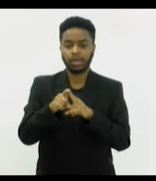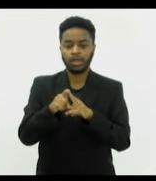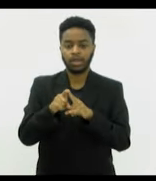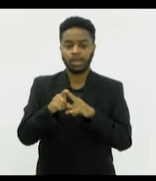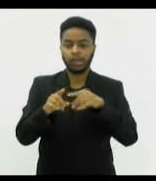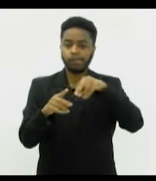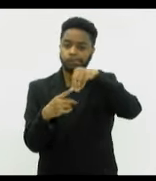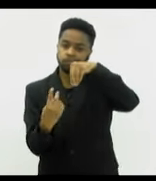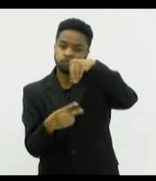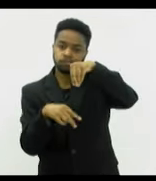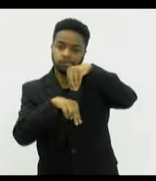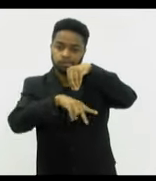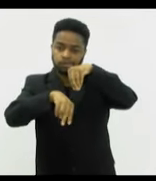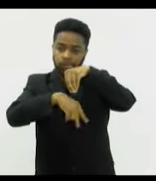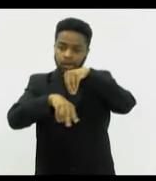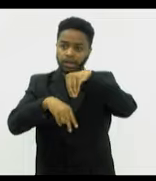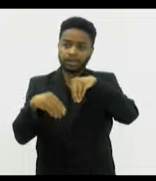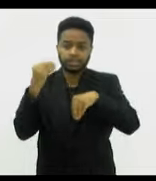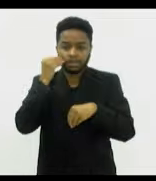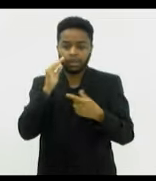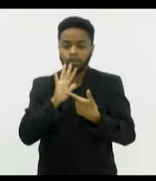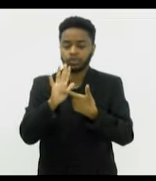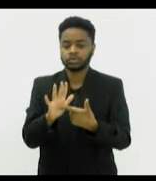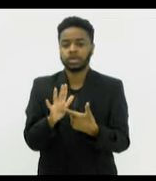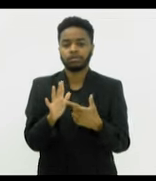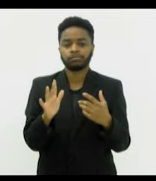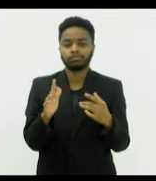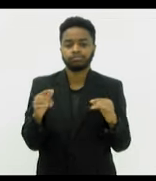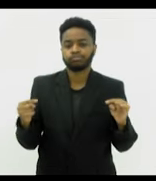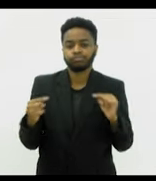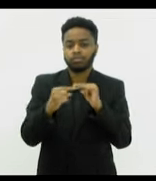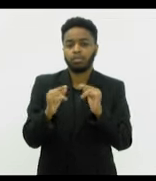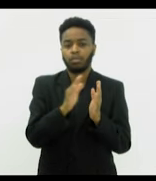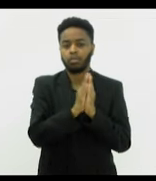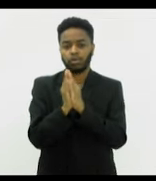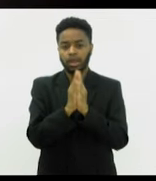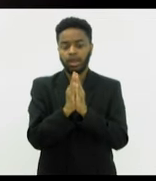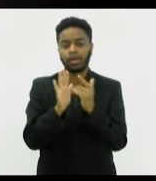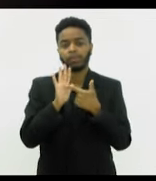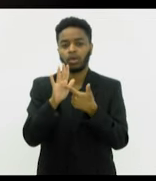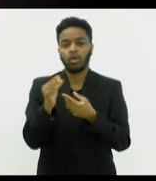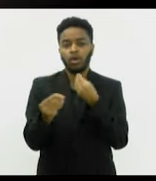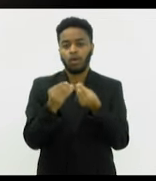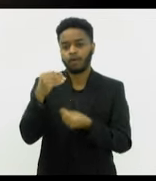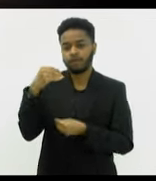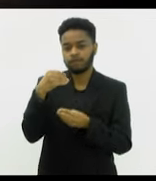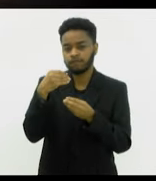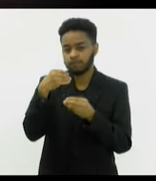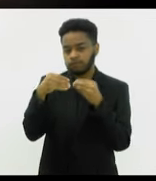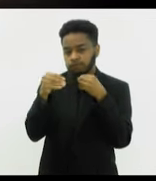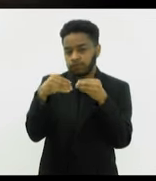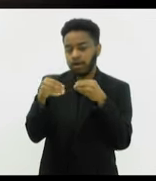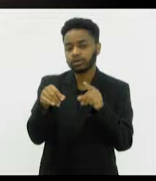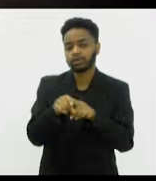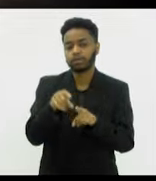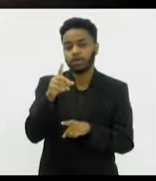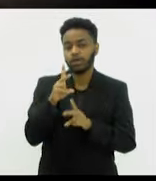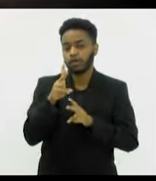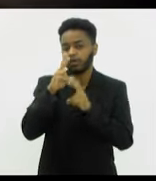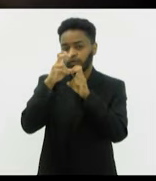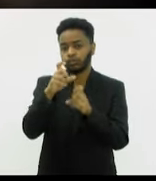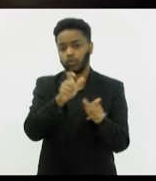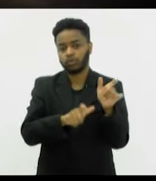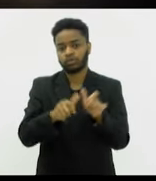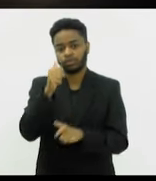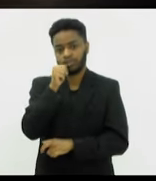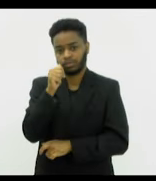é usar a ilusão de uma boneca mecânica para falar sobre a fragilidade e a força da mulher e dos diferentes papéis que ela é capaz